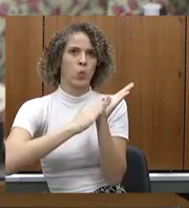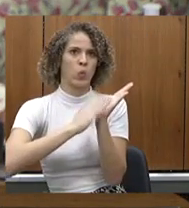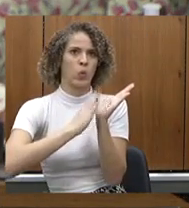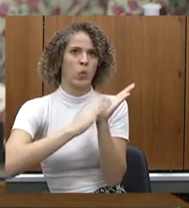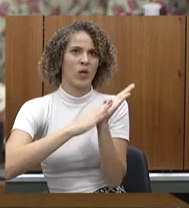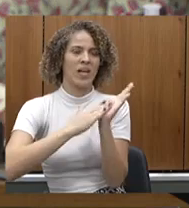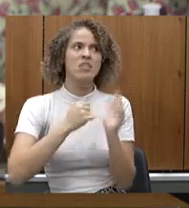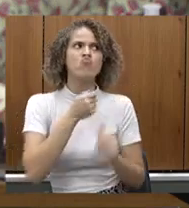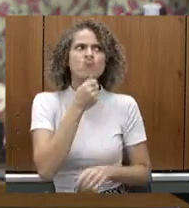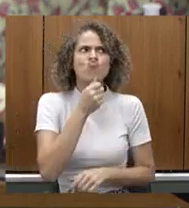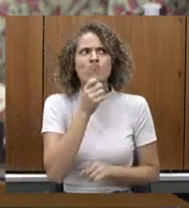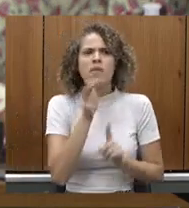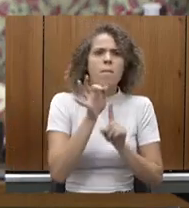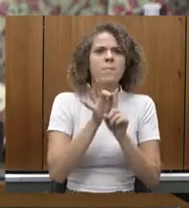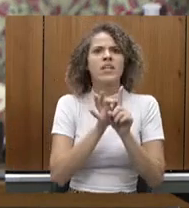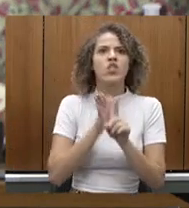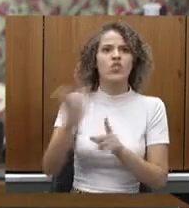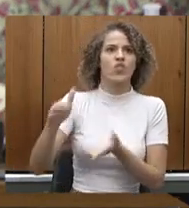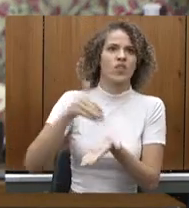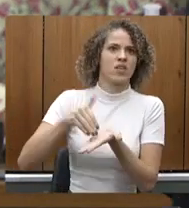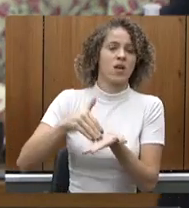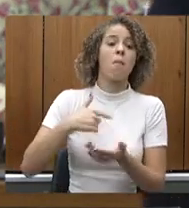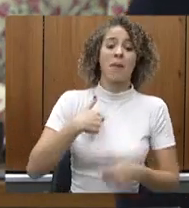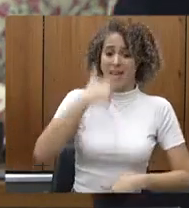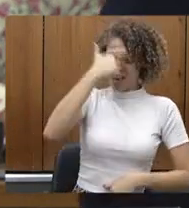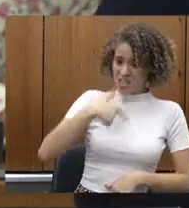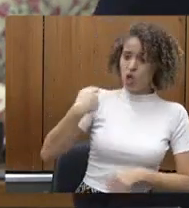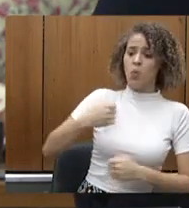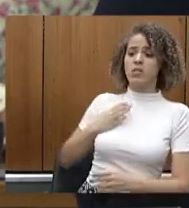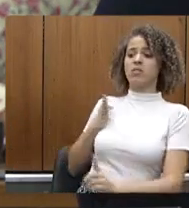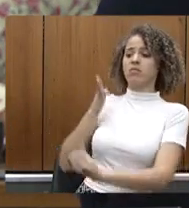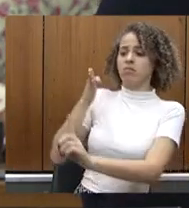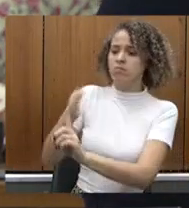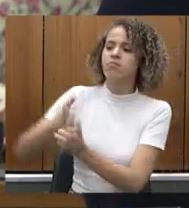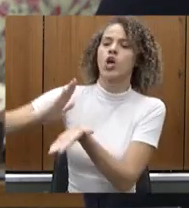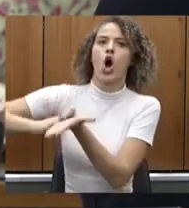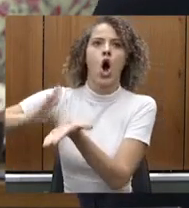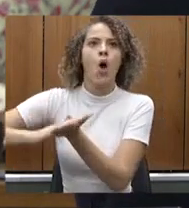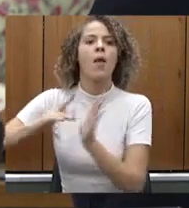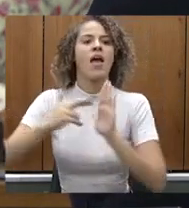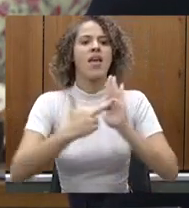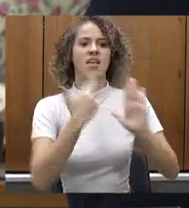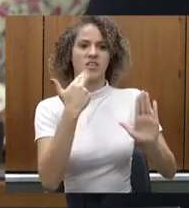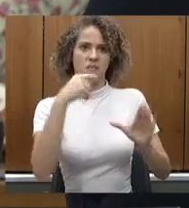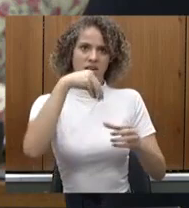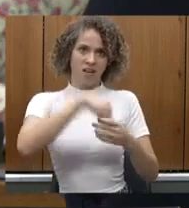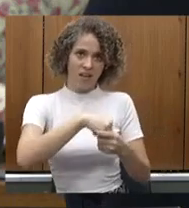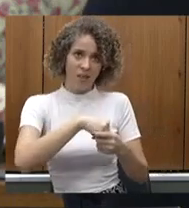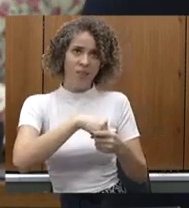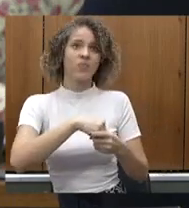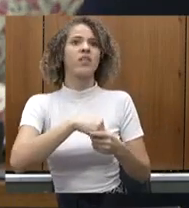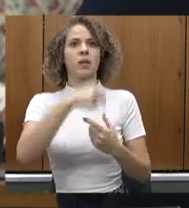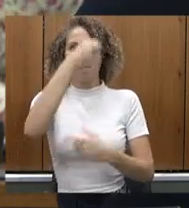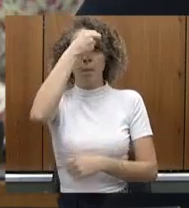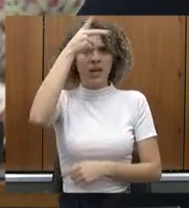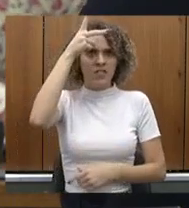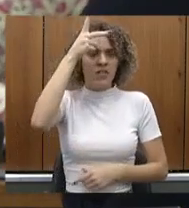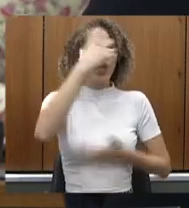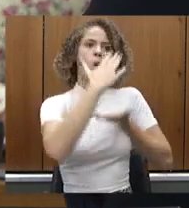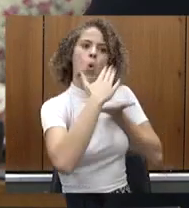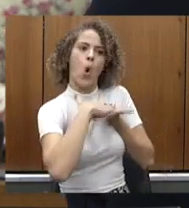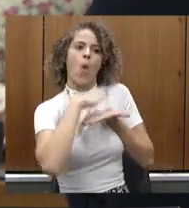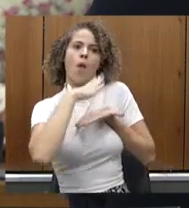não vou na secretaria mas eu estou precisando de lá para poder cobrar mais alguns investimentos para as regiões os prefeitos sempre nos cobrando